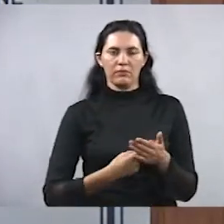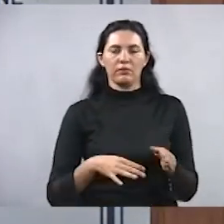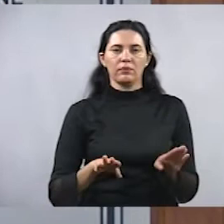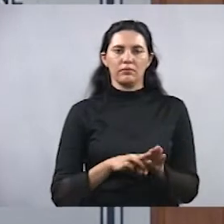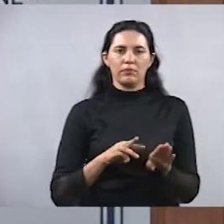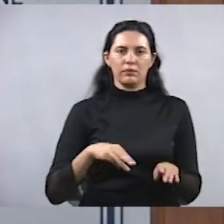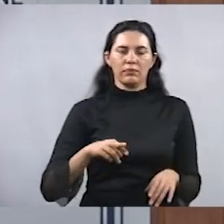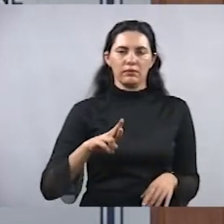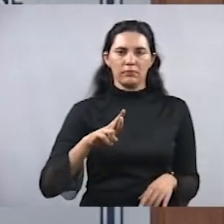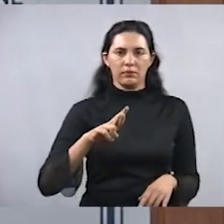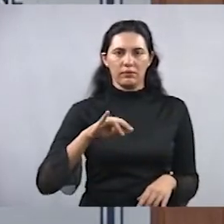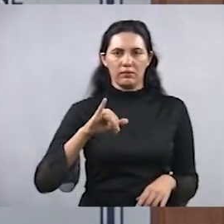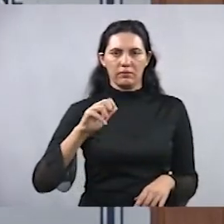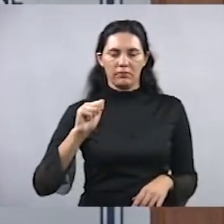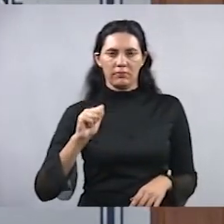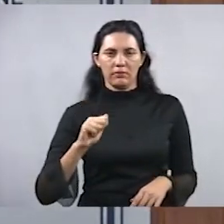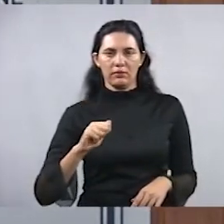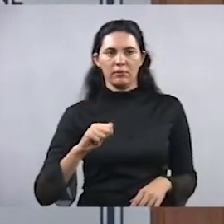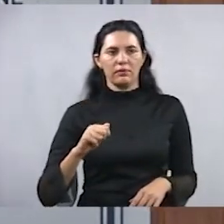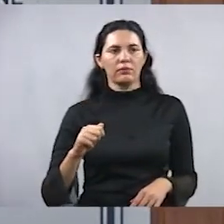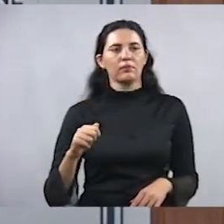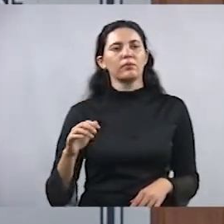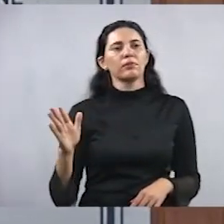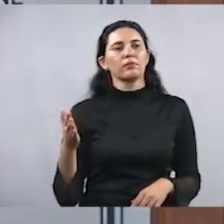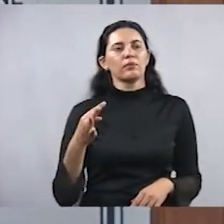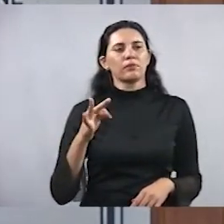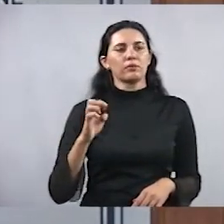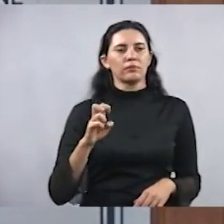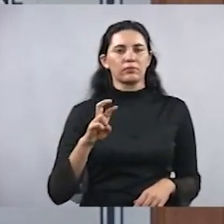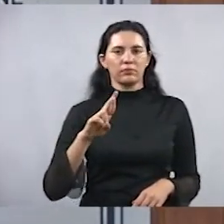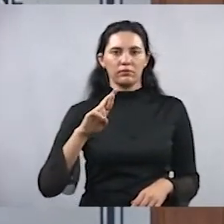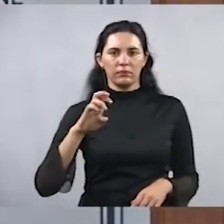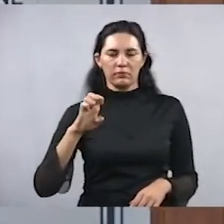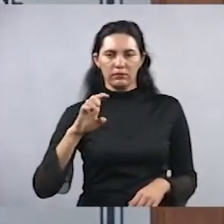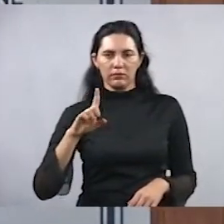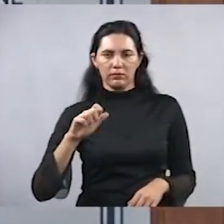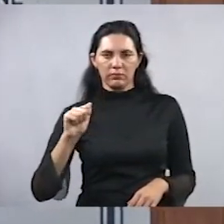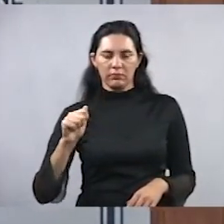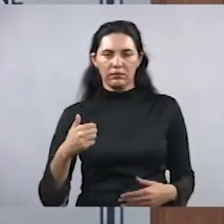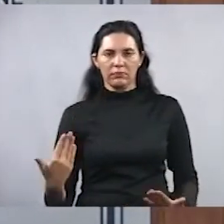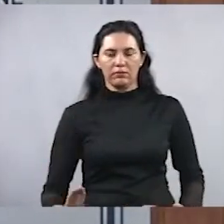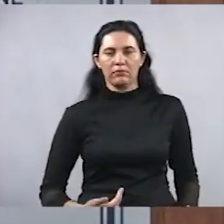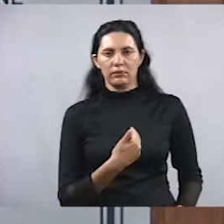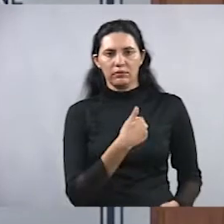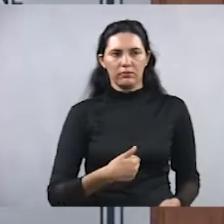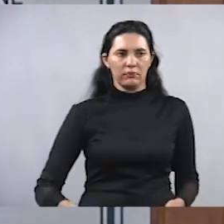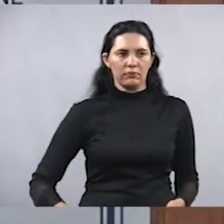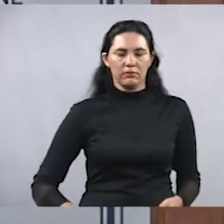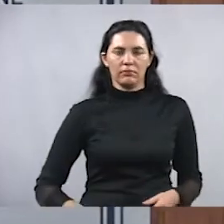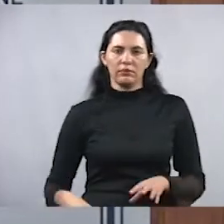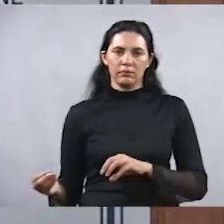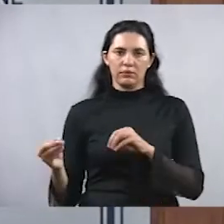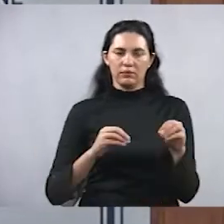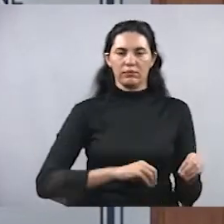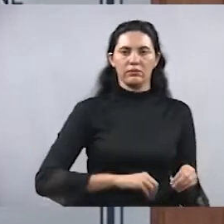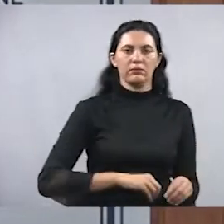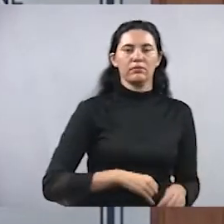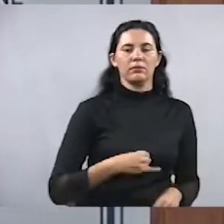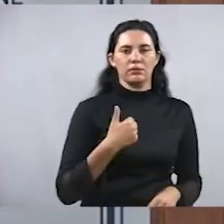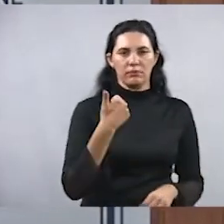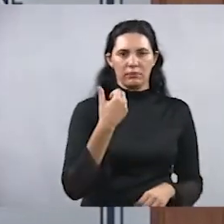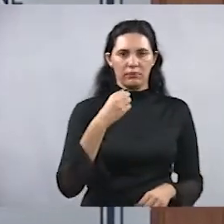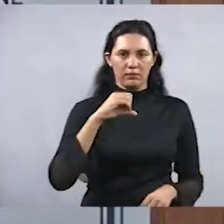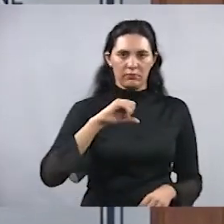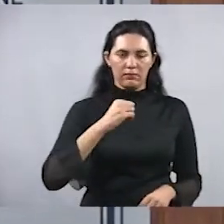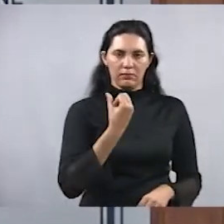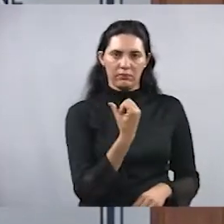também servidora. A família chegou em dezembro de 1968, com muita dificuldade